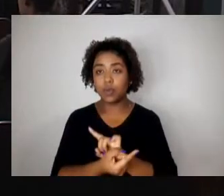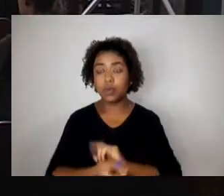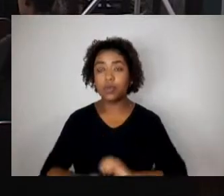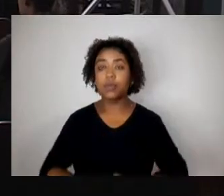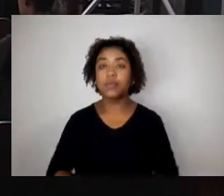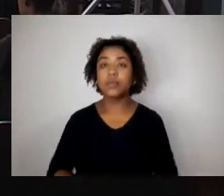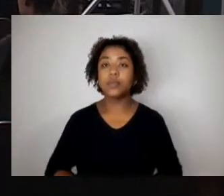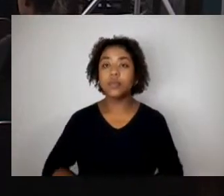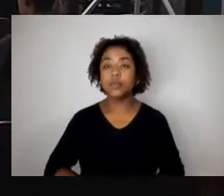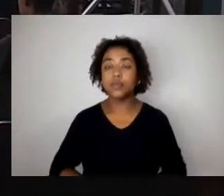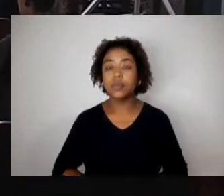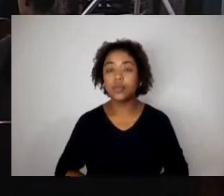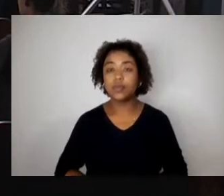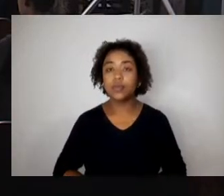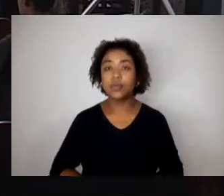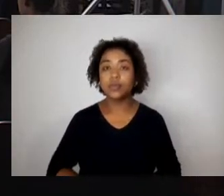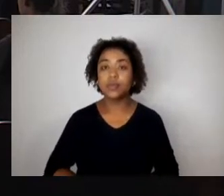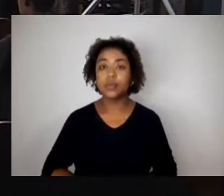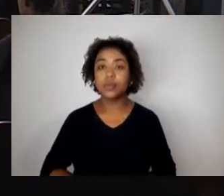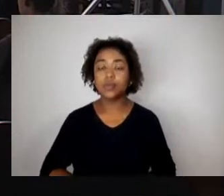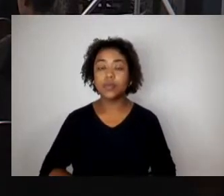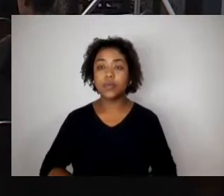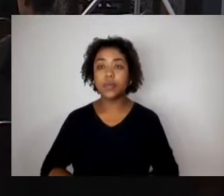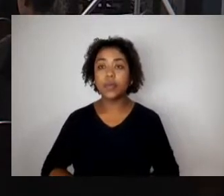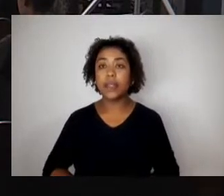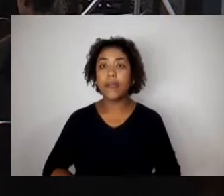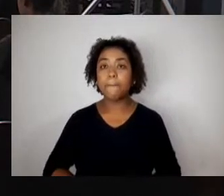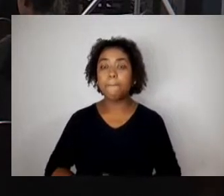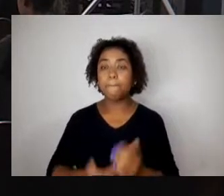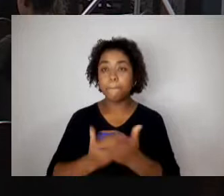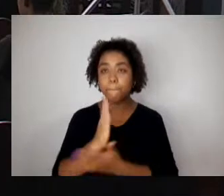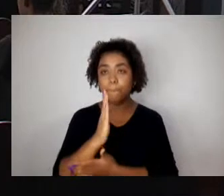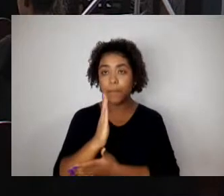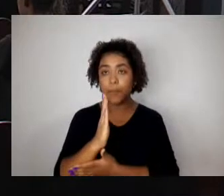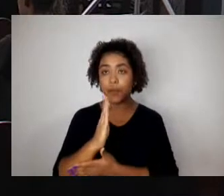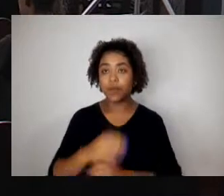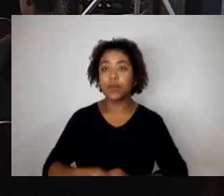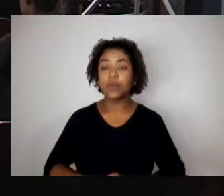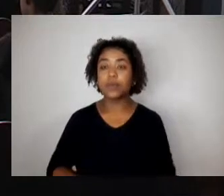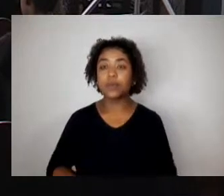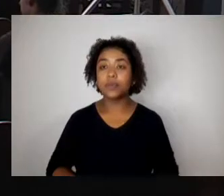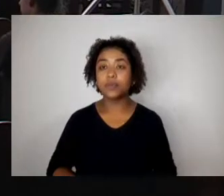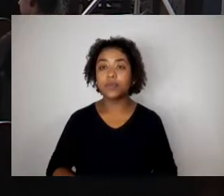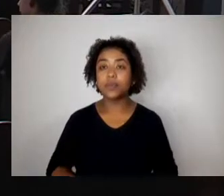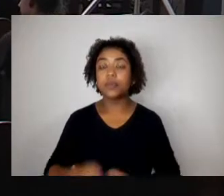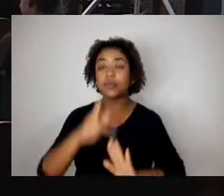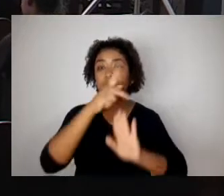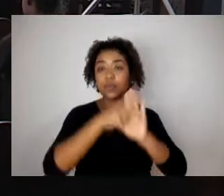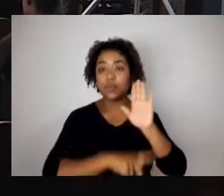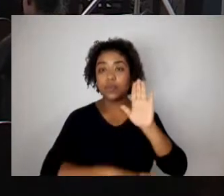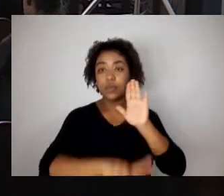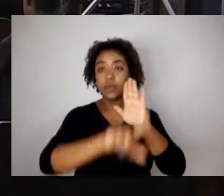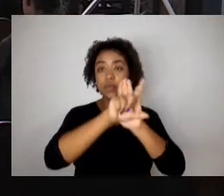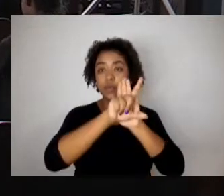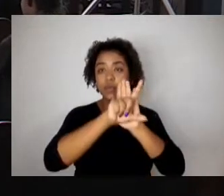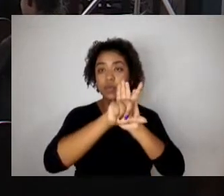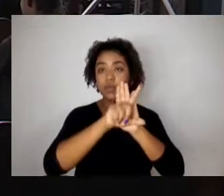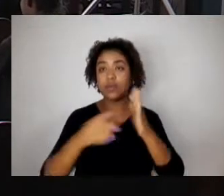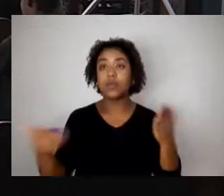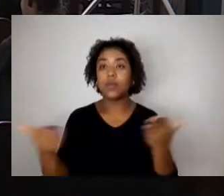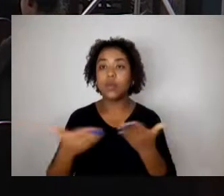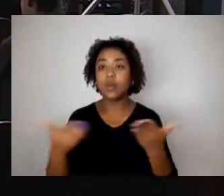9, pois, então, 9 é 6. A aprovada a emenda expressiva. Projeto de lei. Agora, votação nominal.